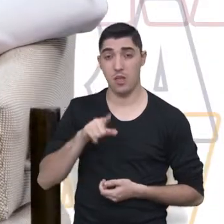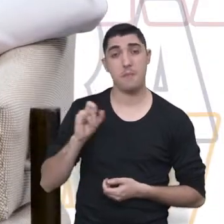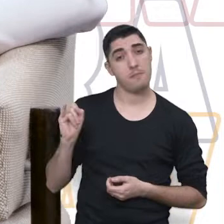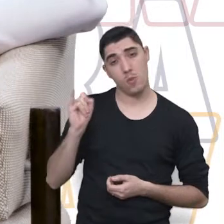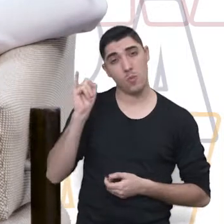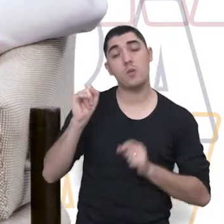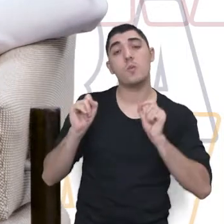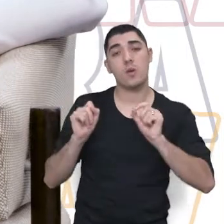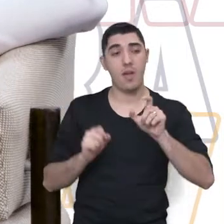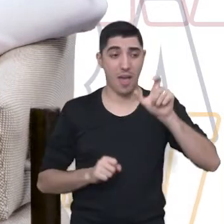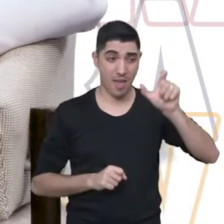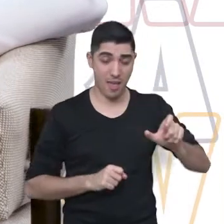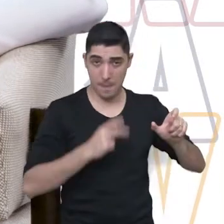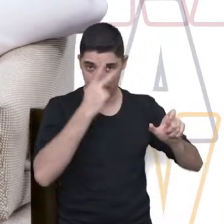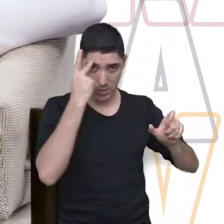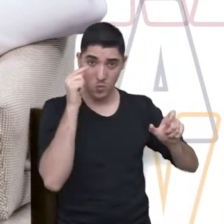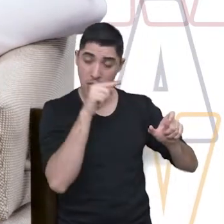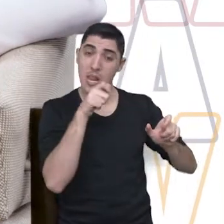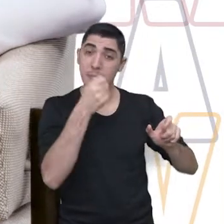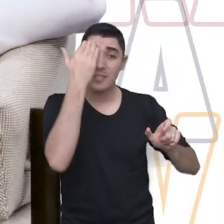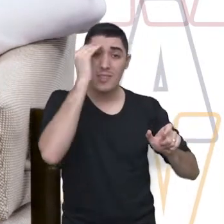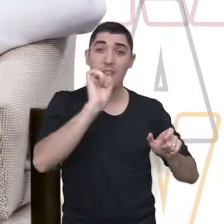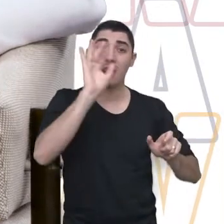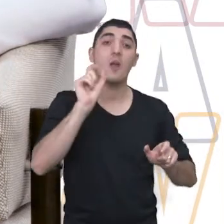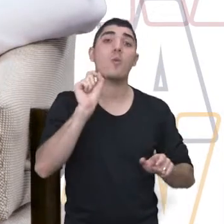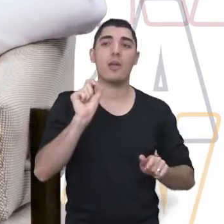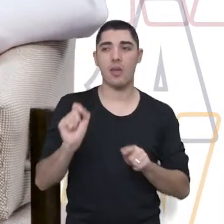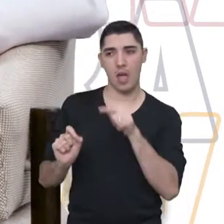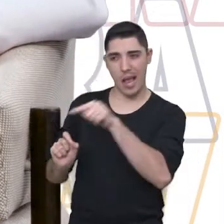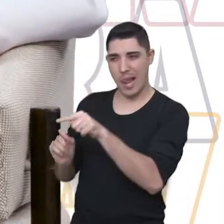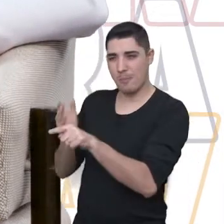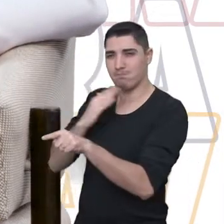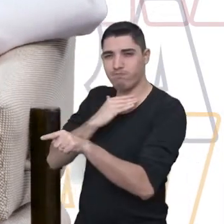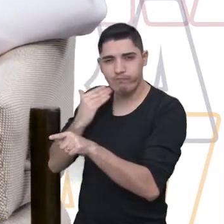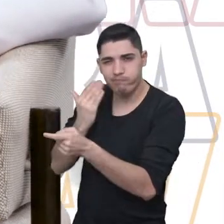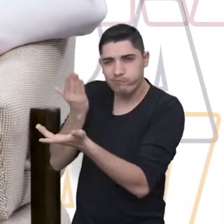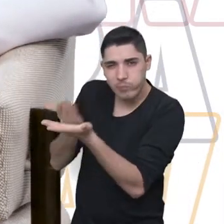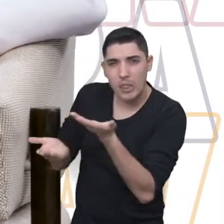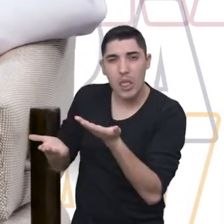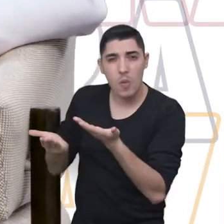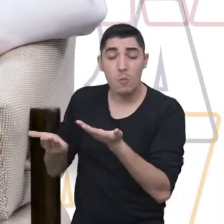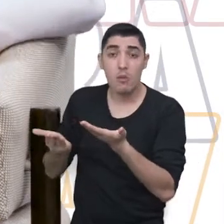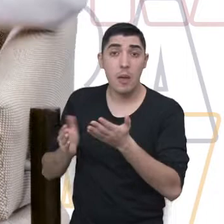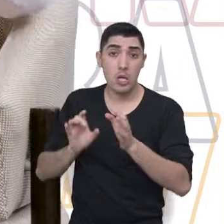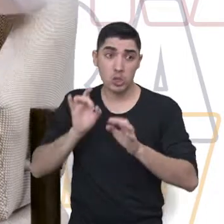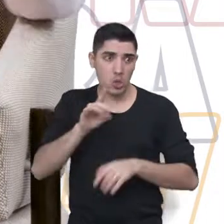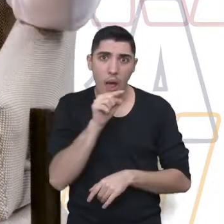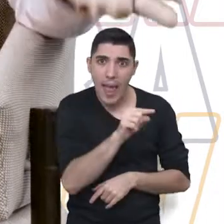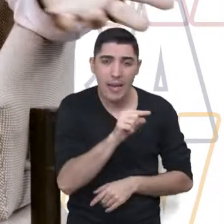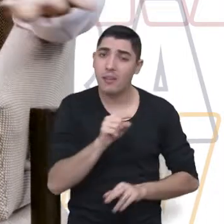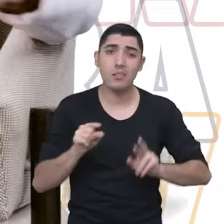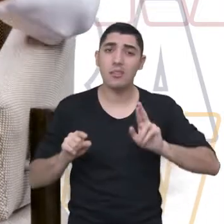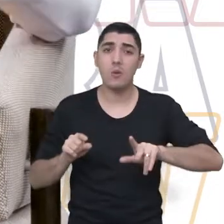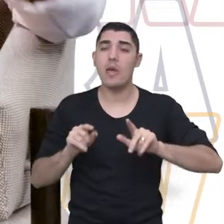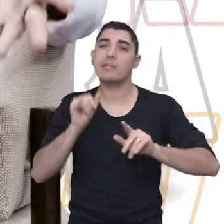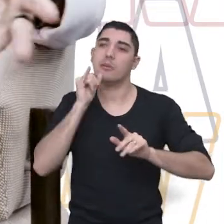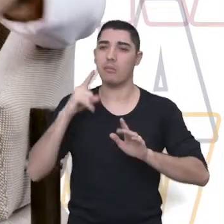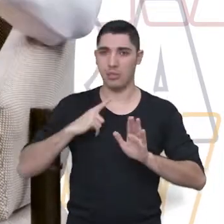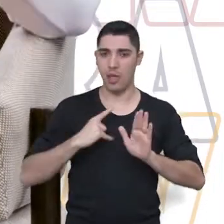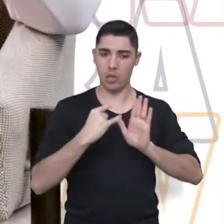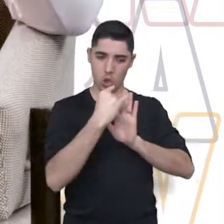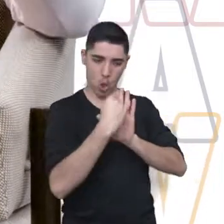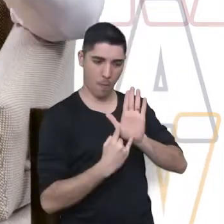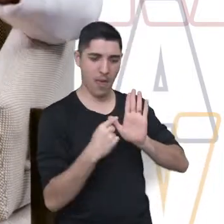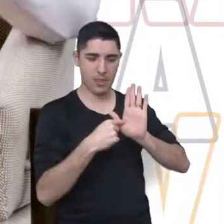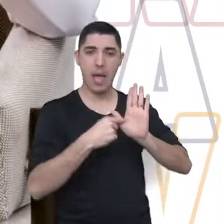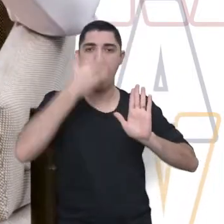importante que a pessoa entenda não só quem ela perdeu. Porque quem todo mundo... O atestado de óbito está